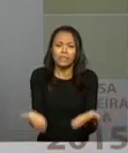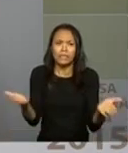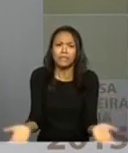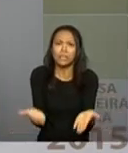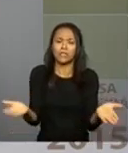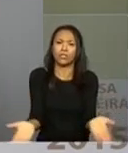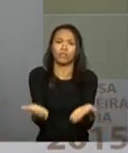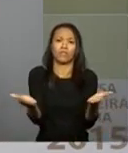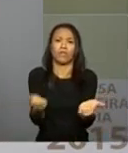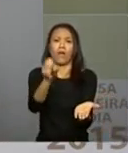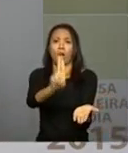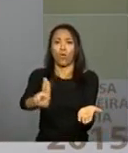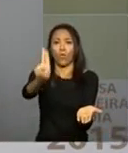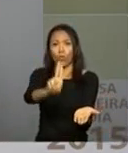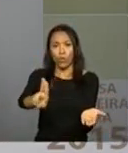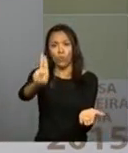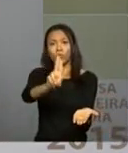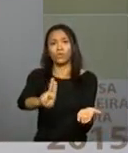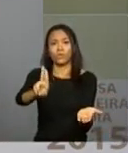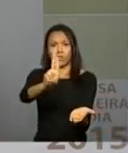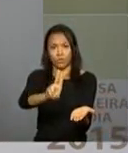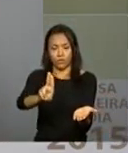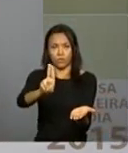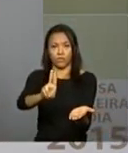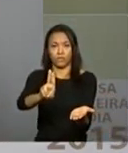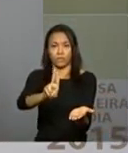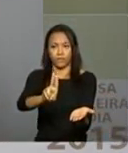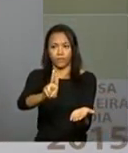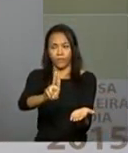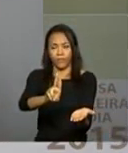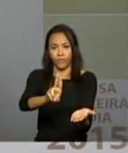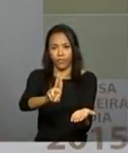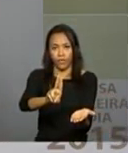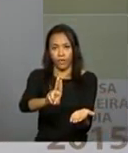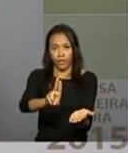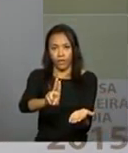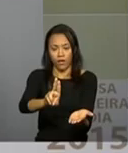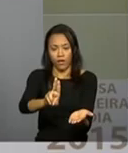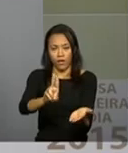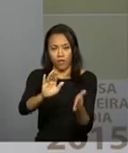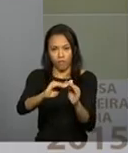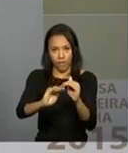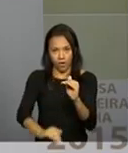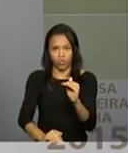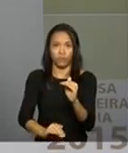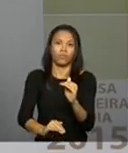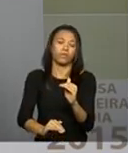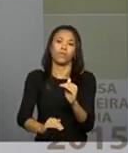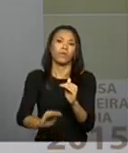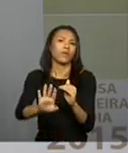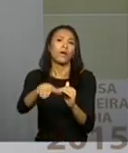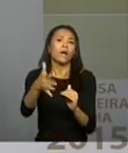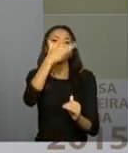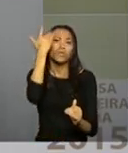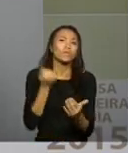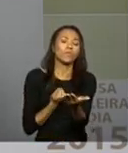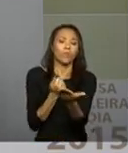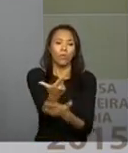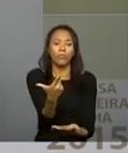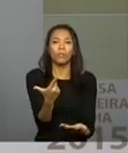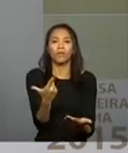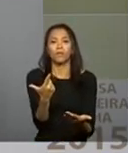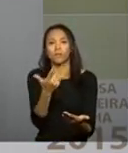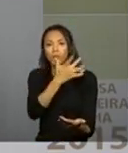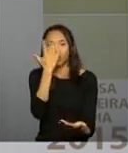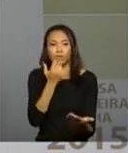o uso da versão digital ainda é muito baixo. Ou seja, aonde que as pessoas estão comprando? Ainda as